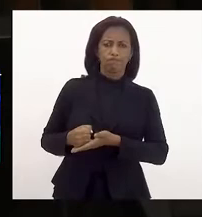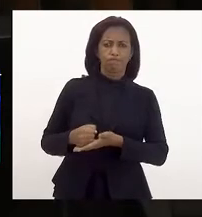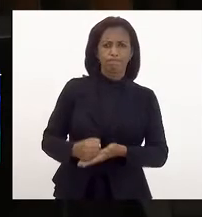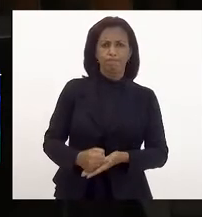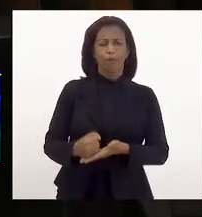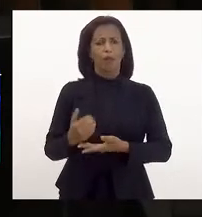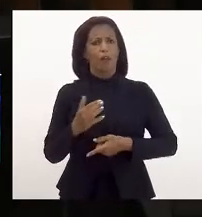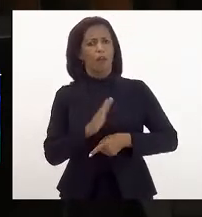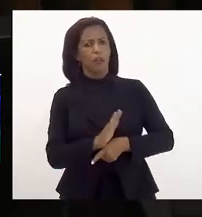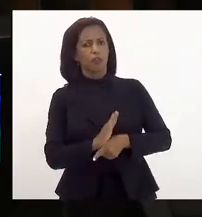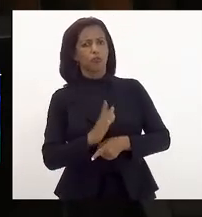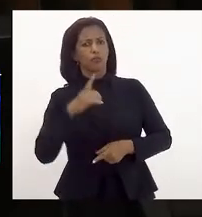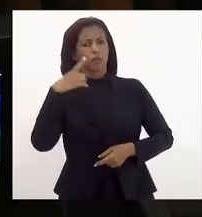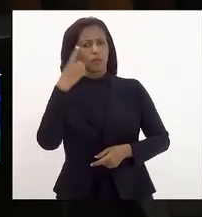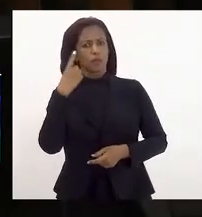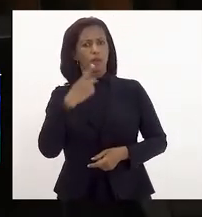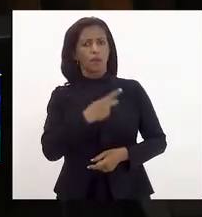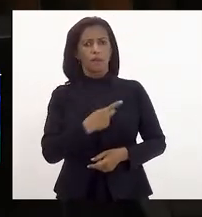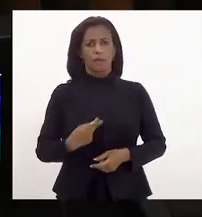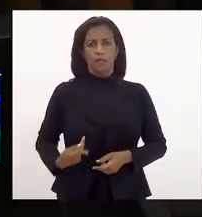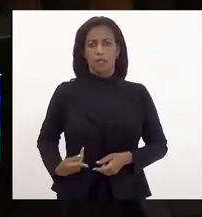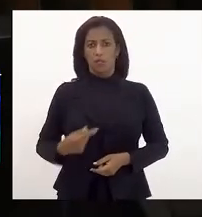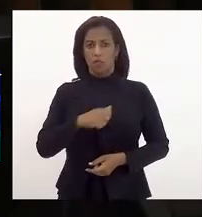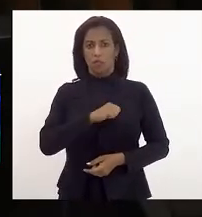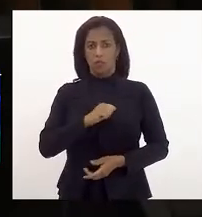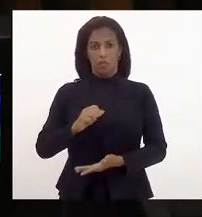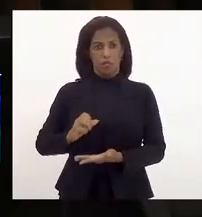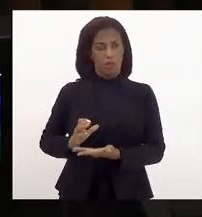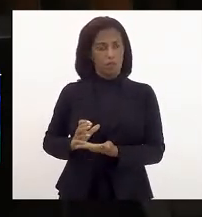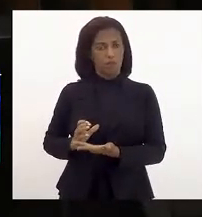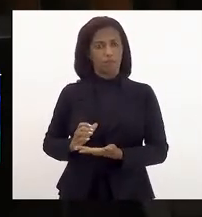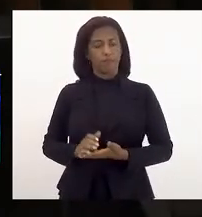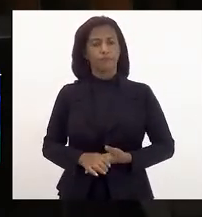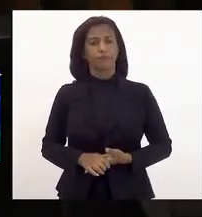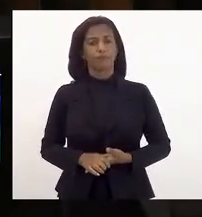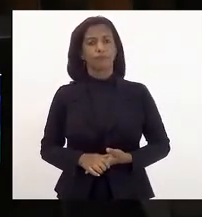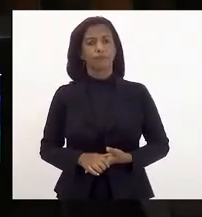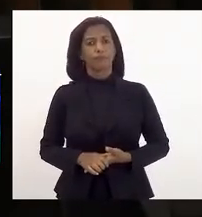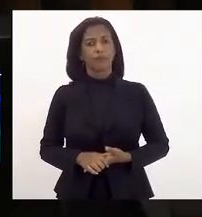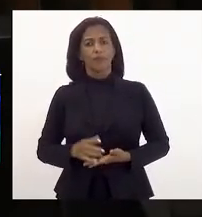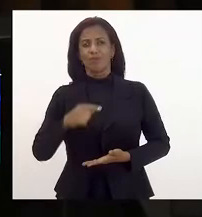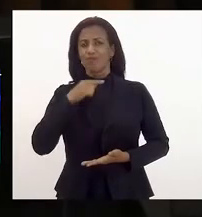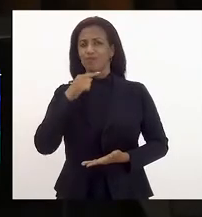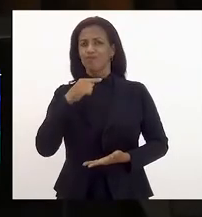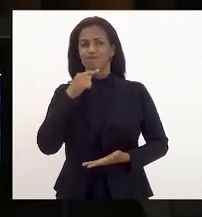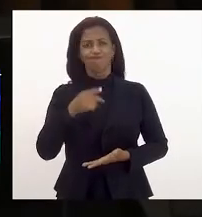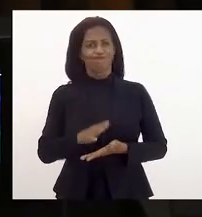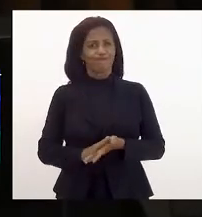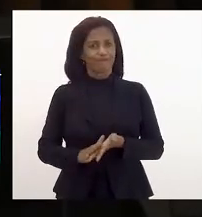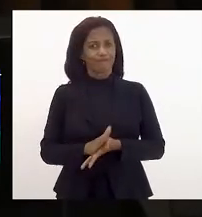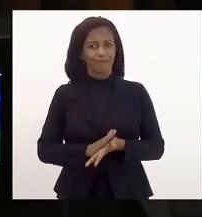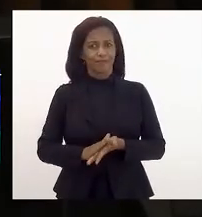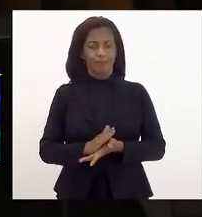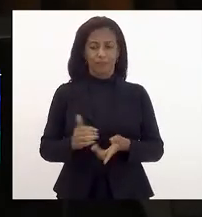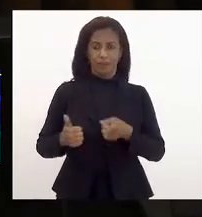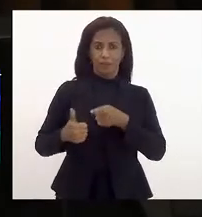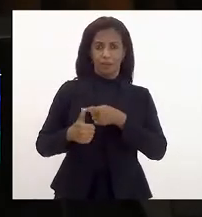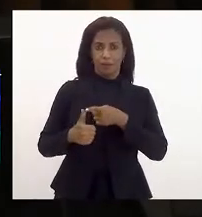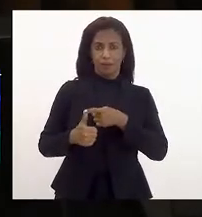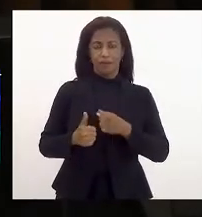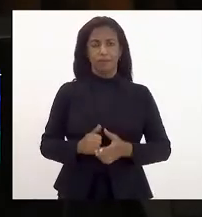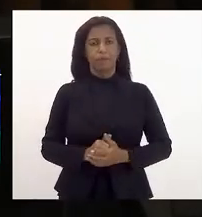deputado presidente André Siciliano, ainda não conseguimos. Primeiro